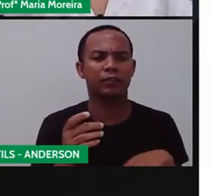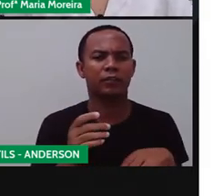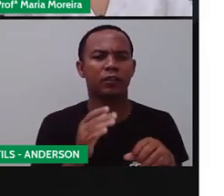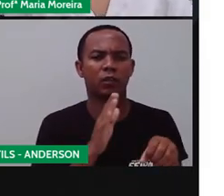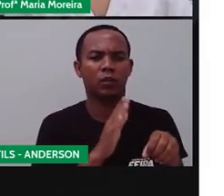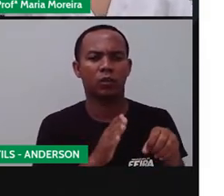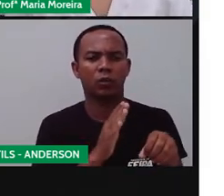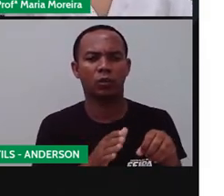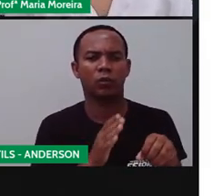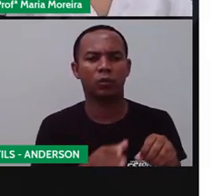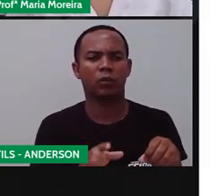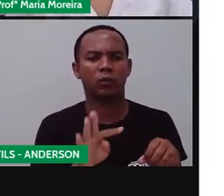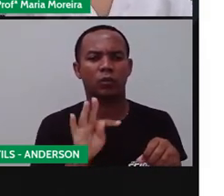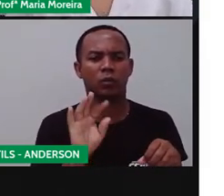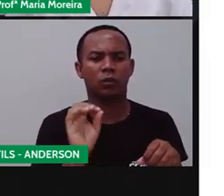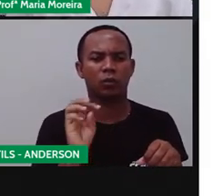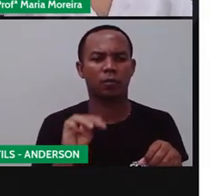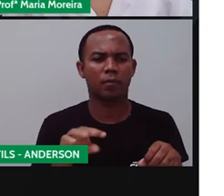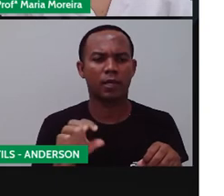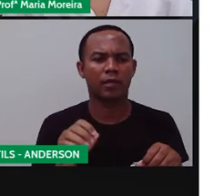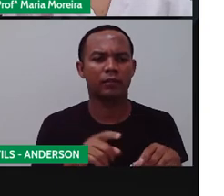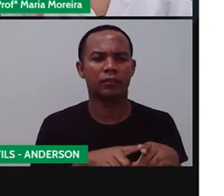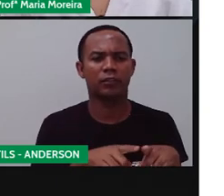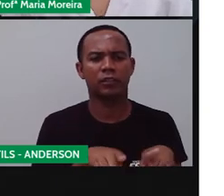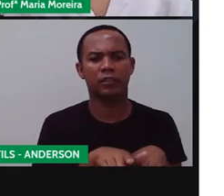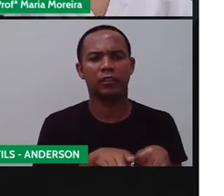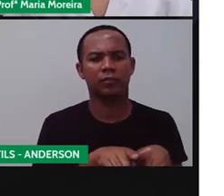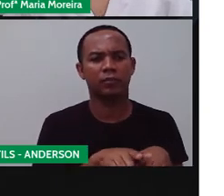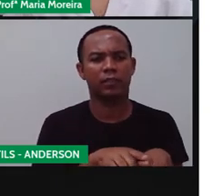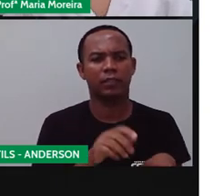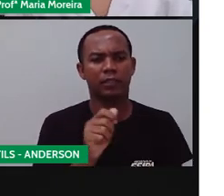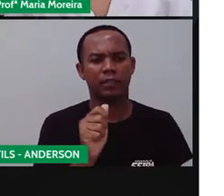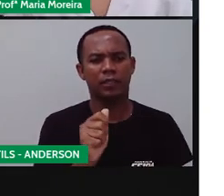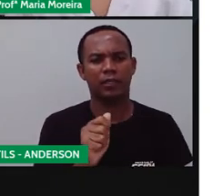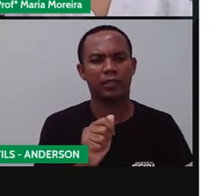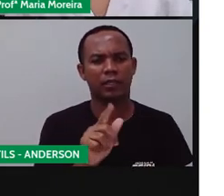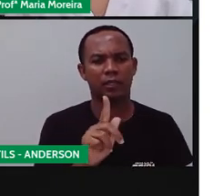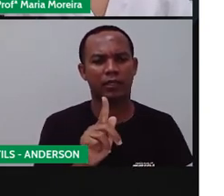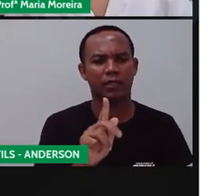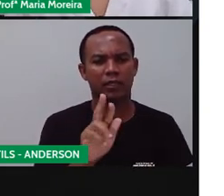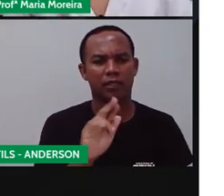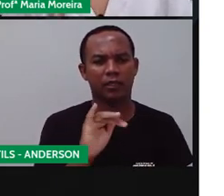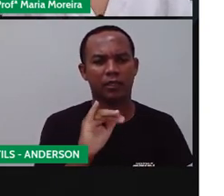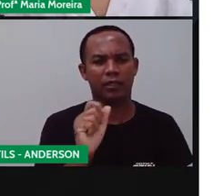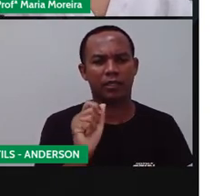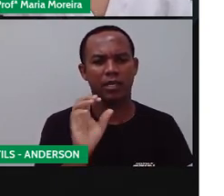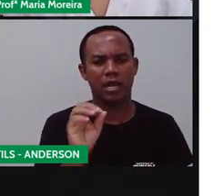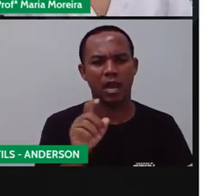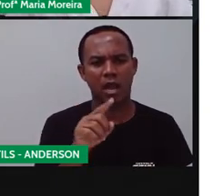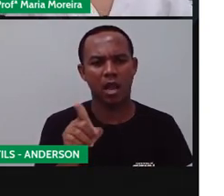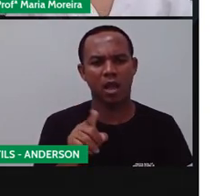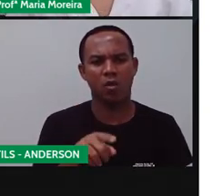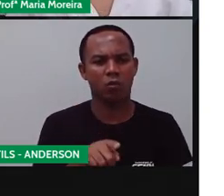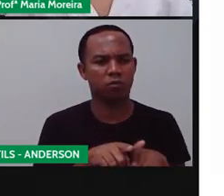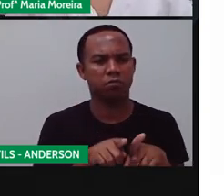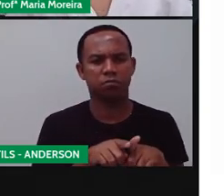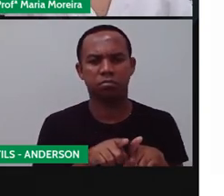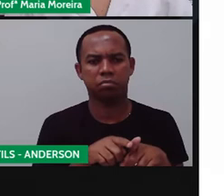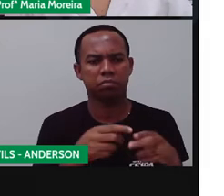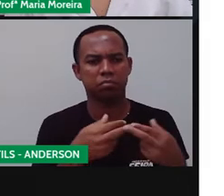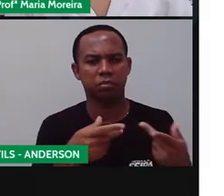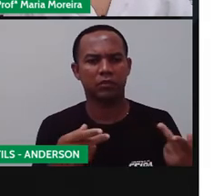Tomate, agrião, pimenta, pimenta verde, pimentão, desculpa, pimentão vermelho, pimentão verde, pimentão